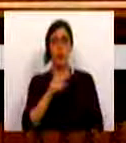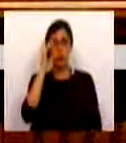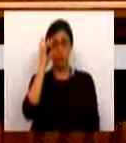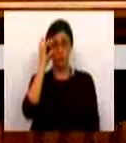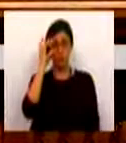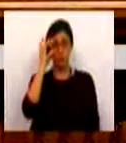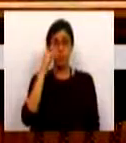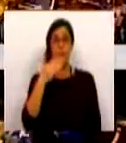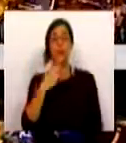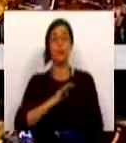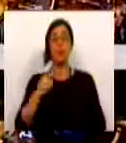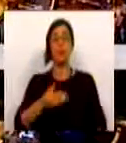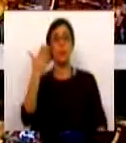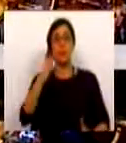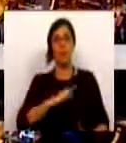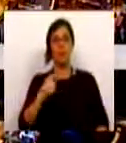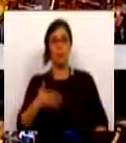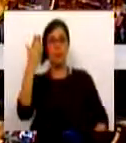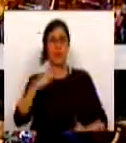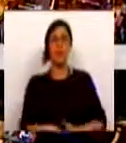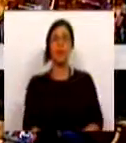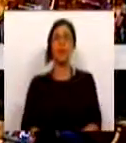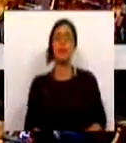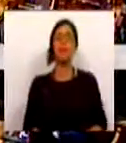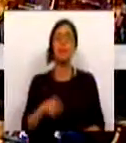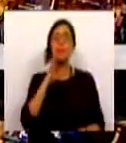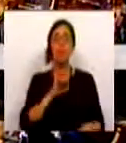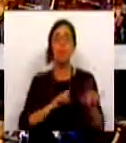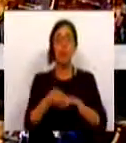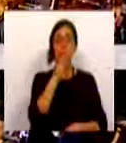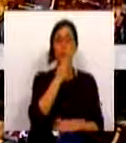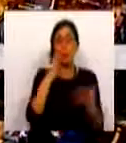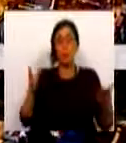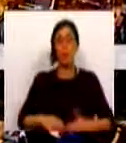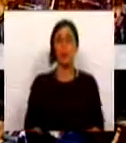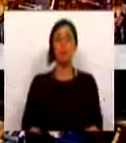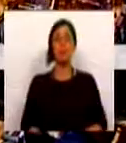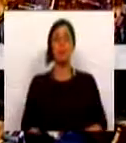Muito obrigado, Sr. Presidente. Sr. Presidente, Sras. e Srs. Deputados.